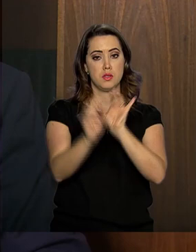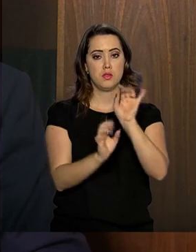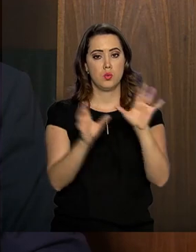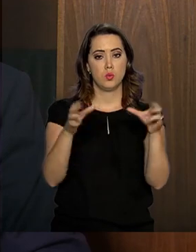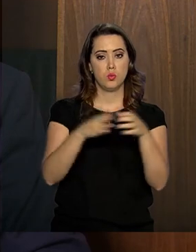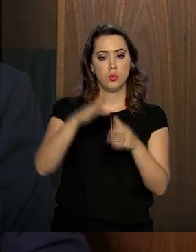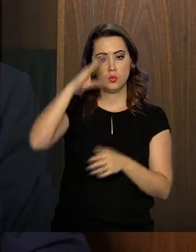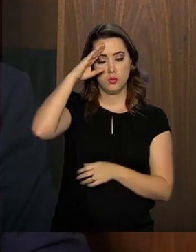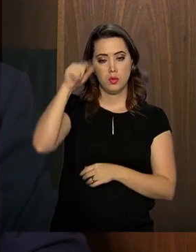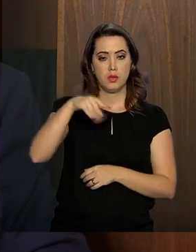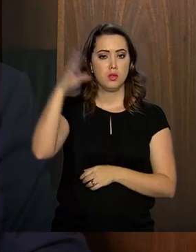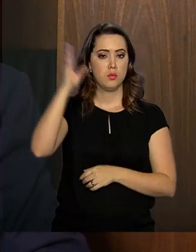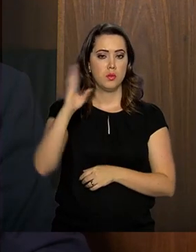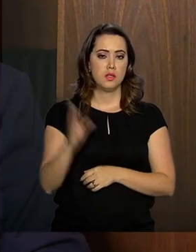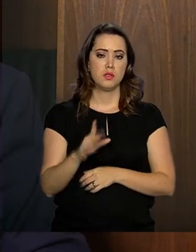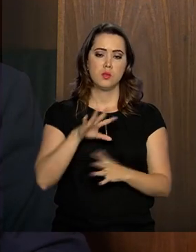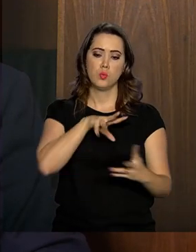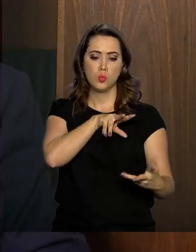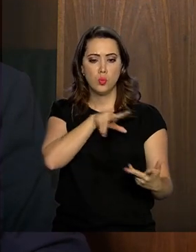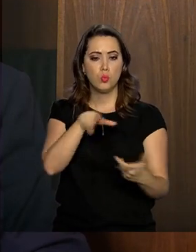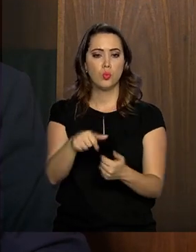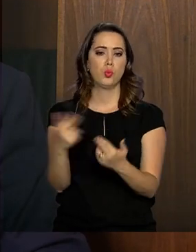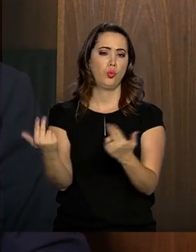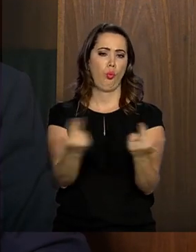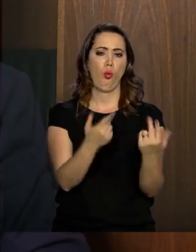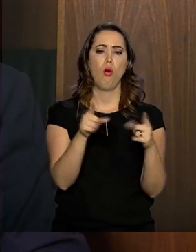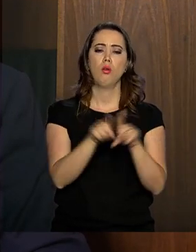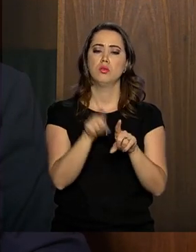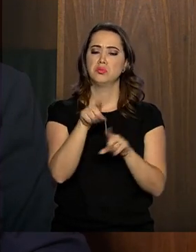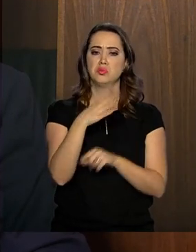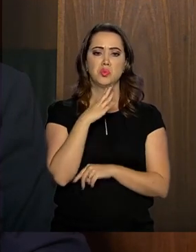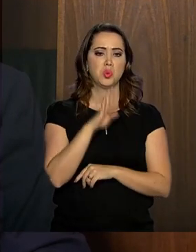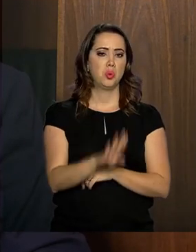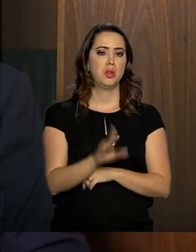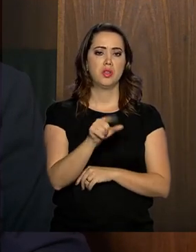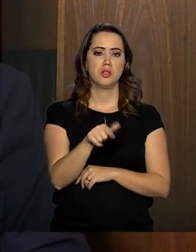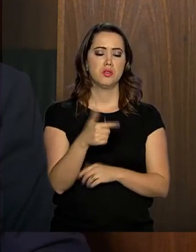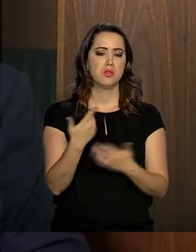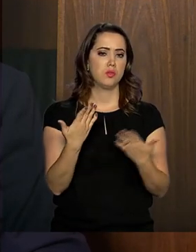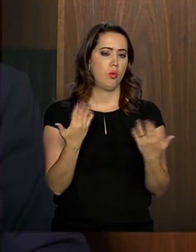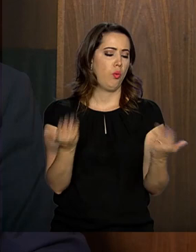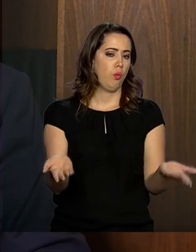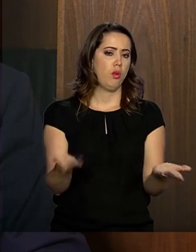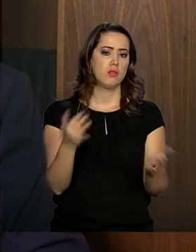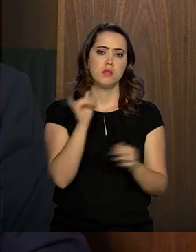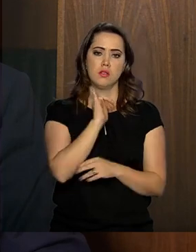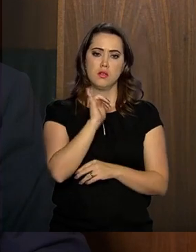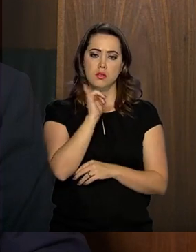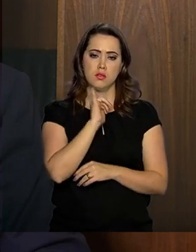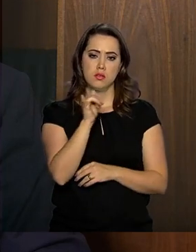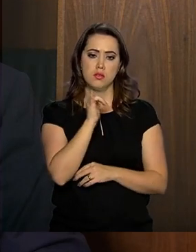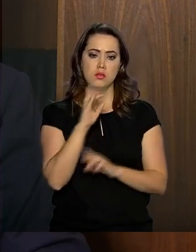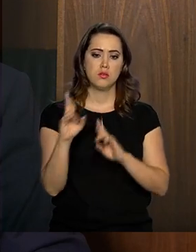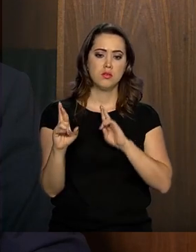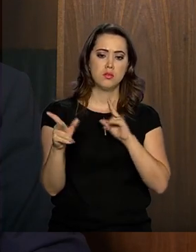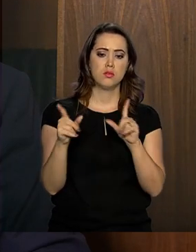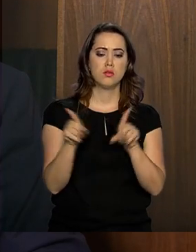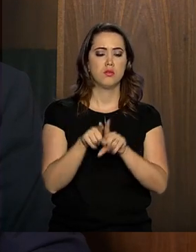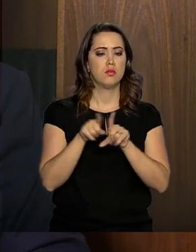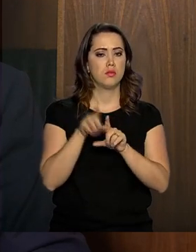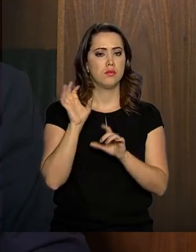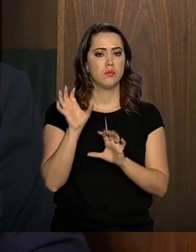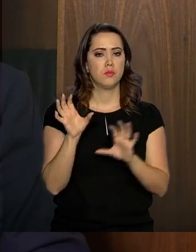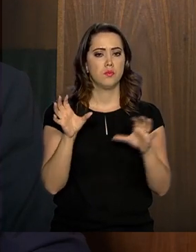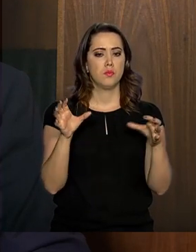militares aqui no Brasil e em qualquer lugar do mundo, eu desconheço quais são os exemplos que se diferenciam. Eles têm